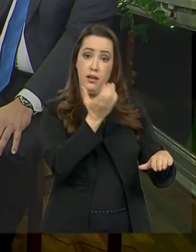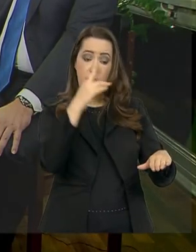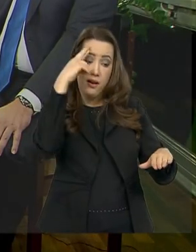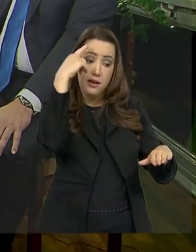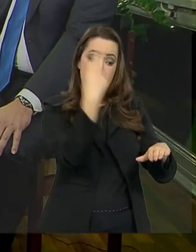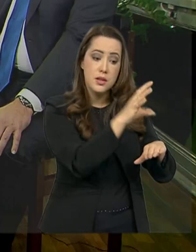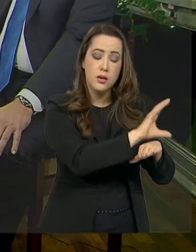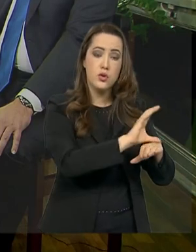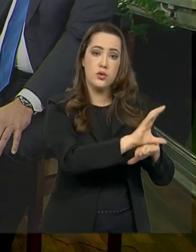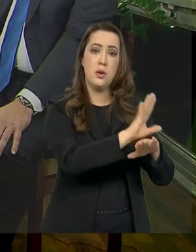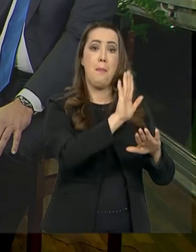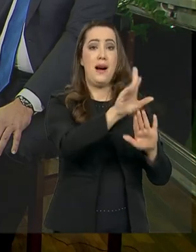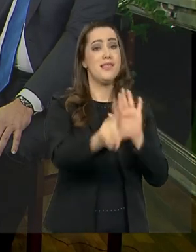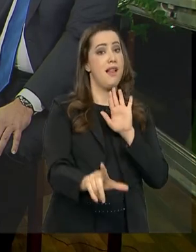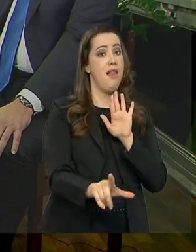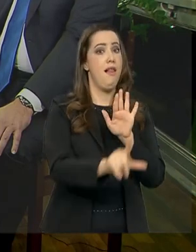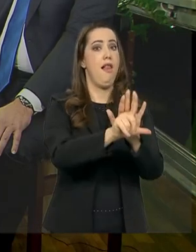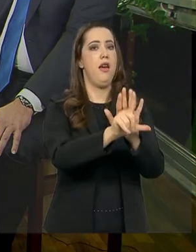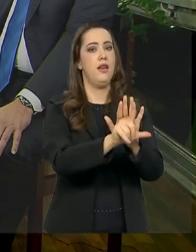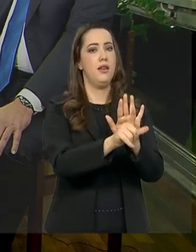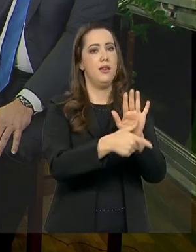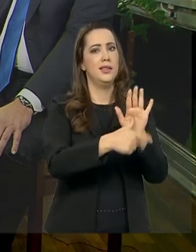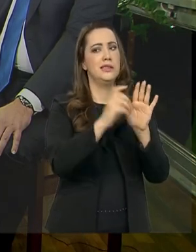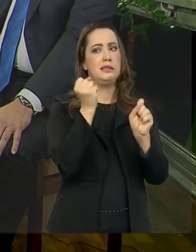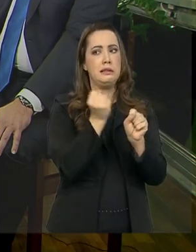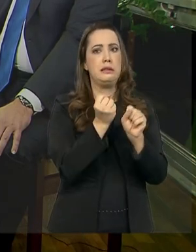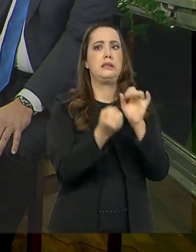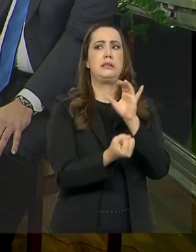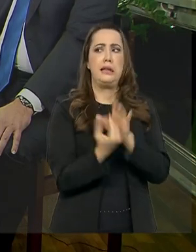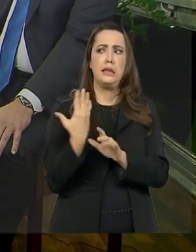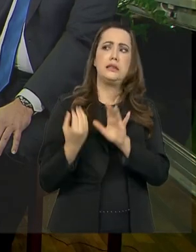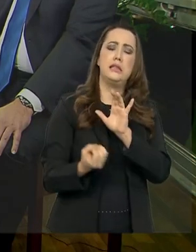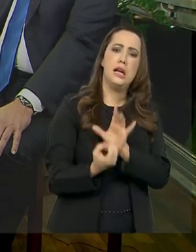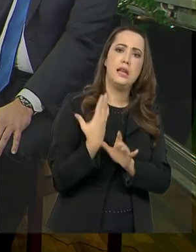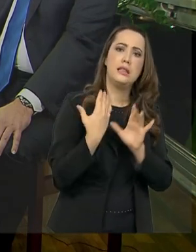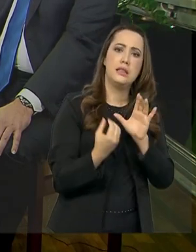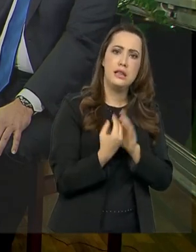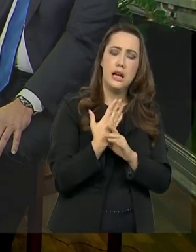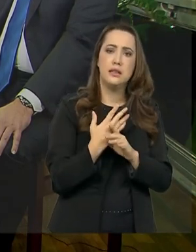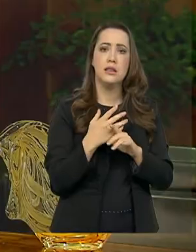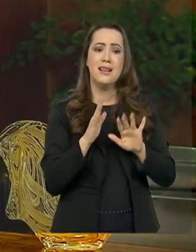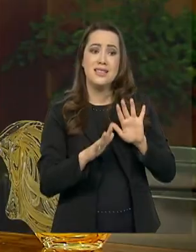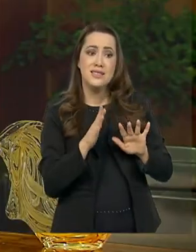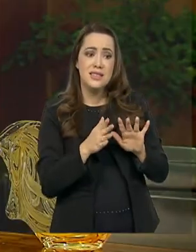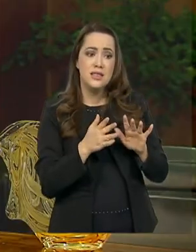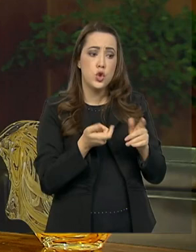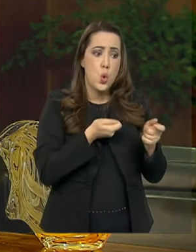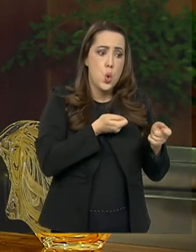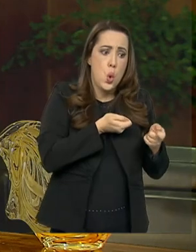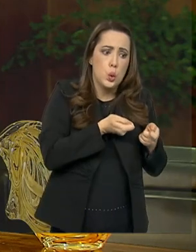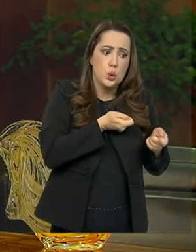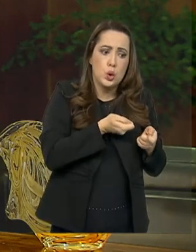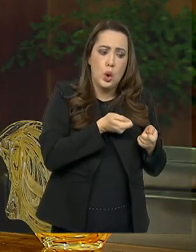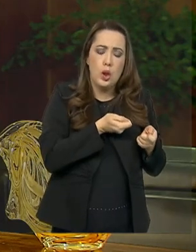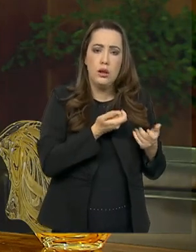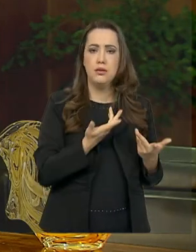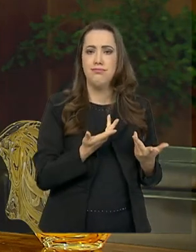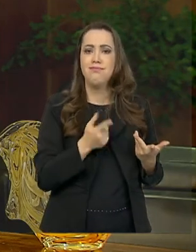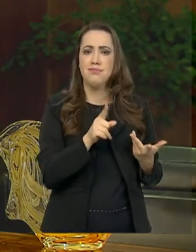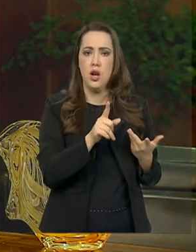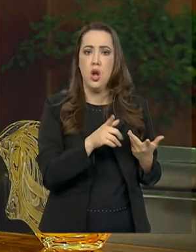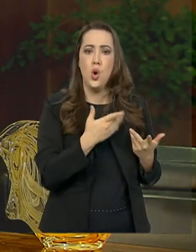existem no país, que foram construídas ao longo dos últimos anos, às vezes limitam muito o poder regulamentar do presidente. Então naquilo que o presidente